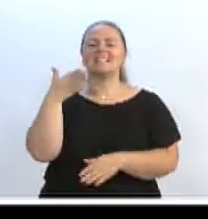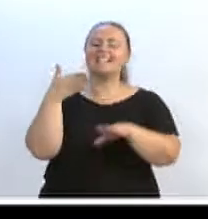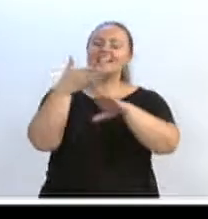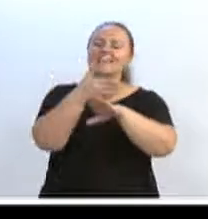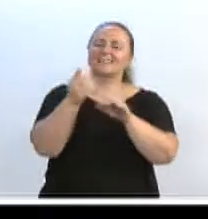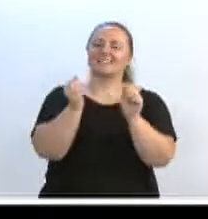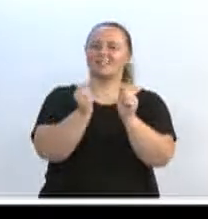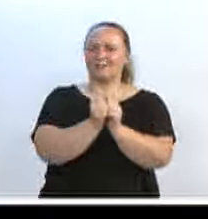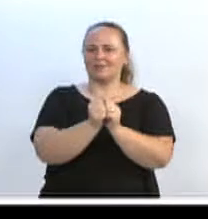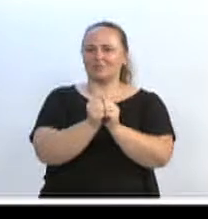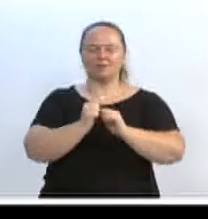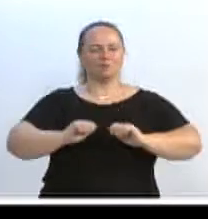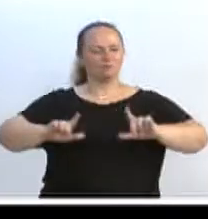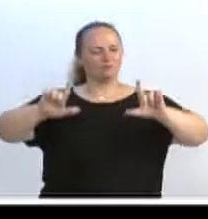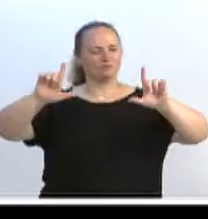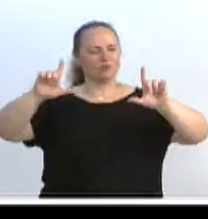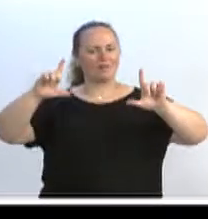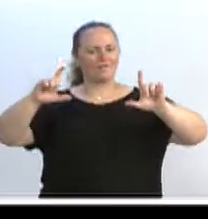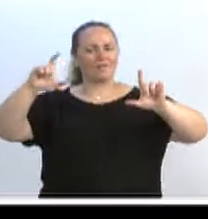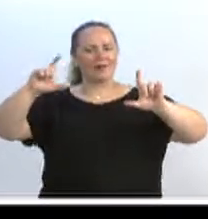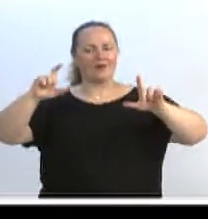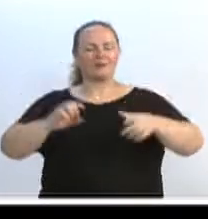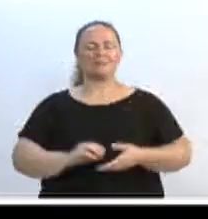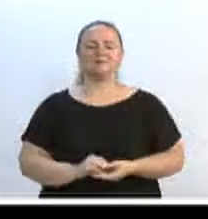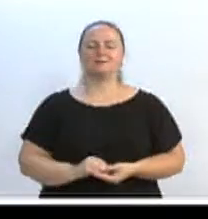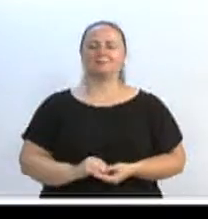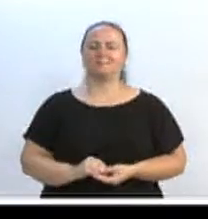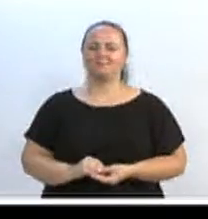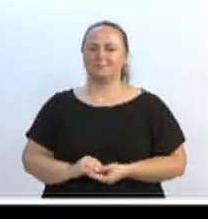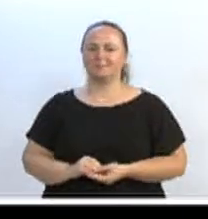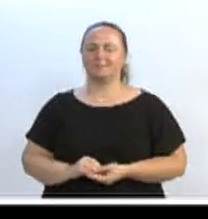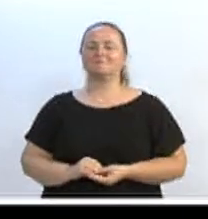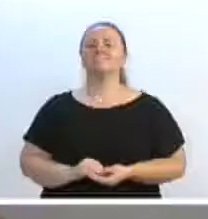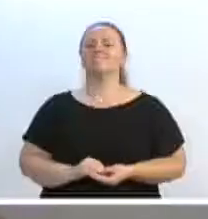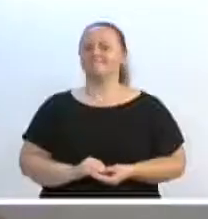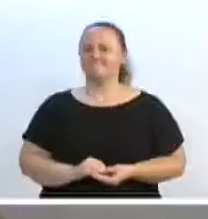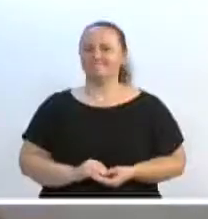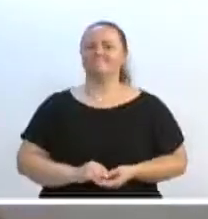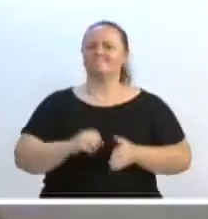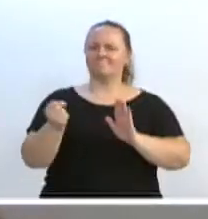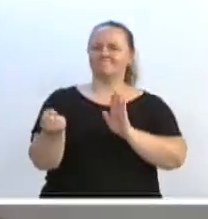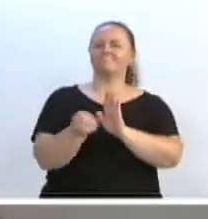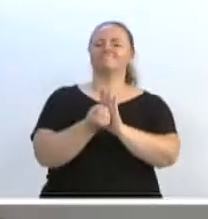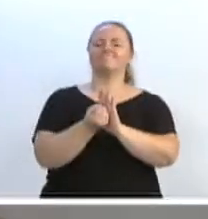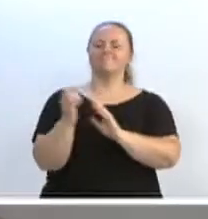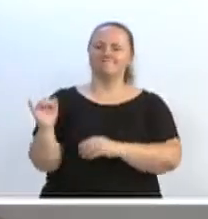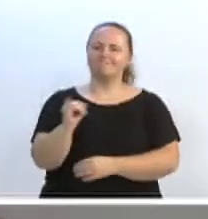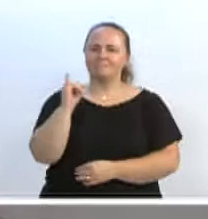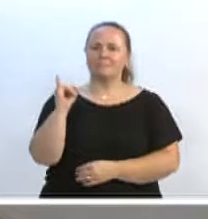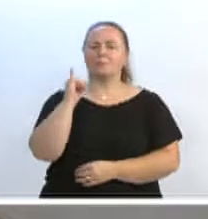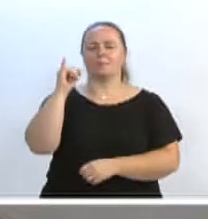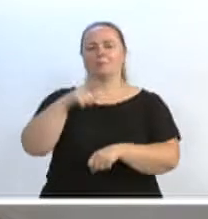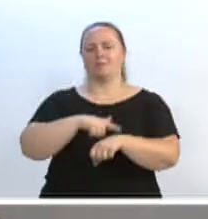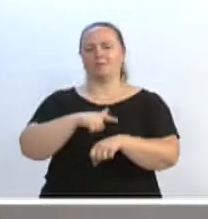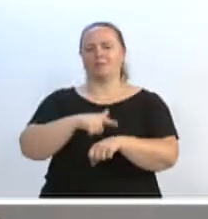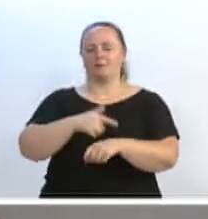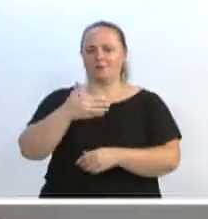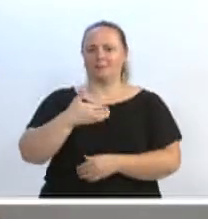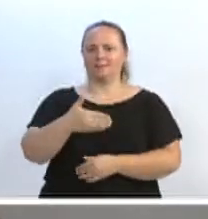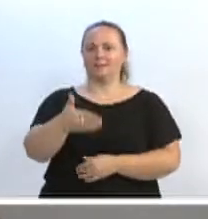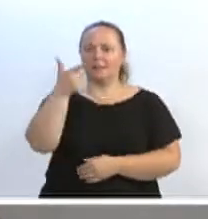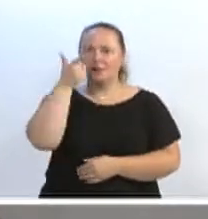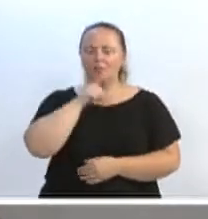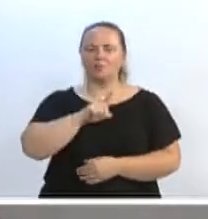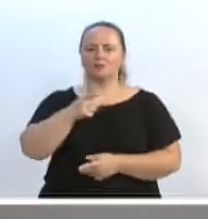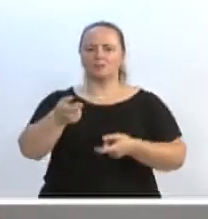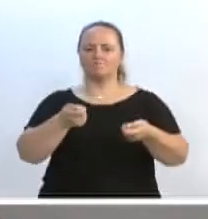participando dessa solenidade que o simbolismo e a importância desse momento, com certeza, em comandar a cidade,